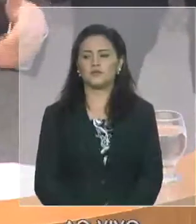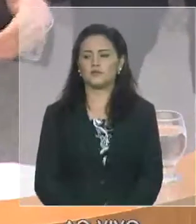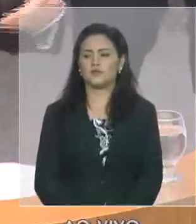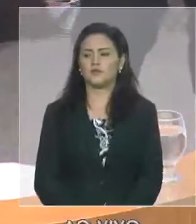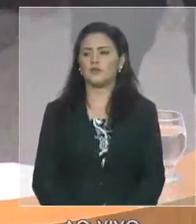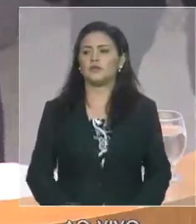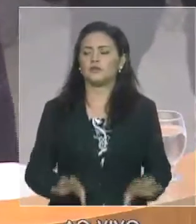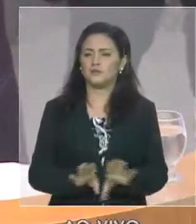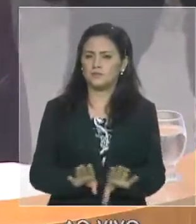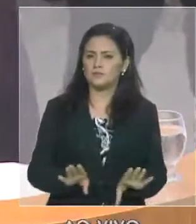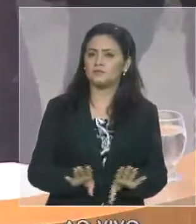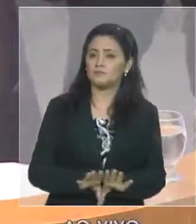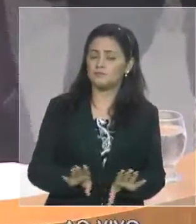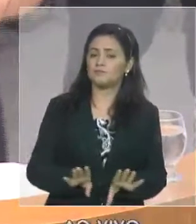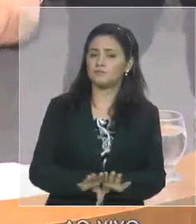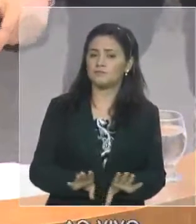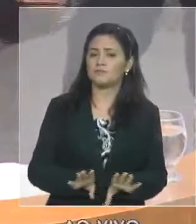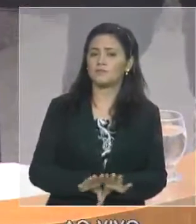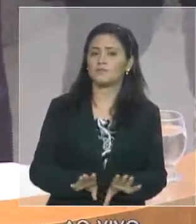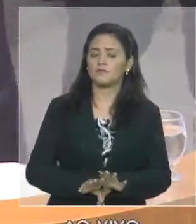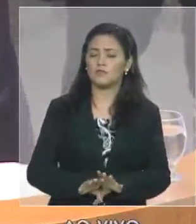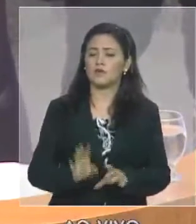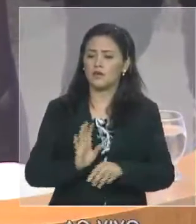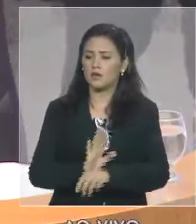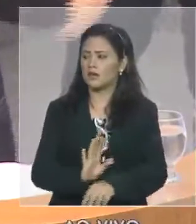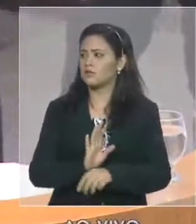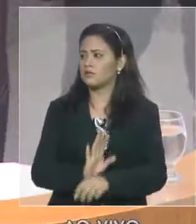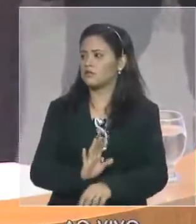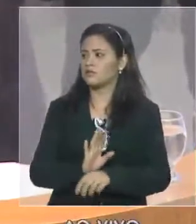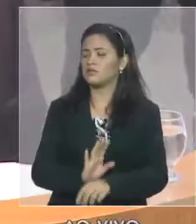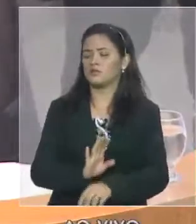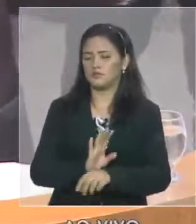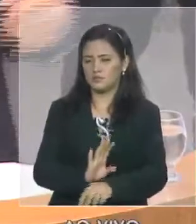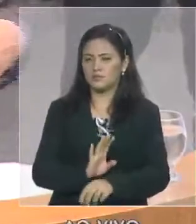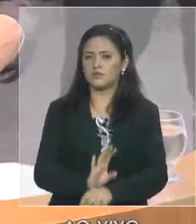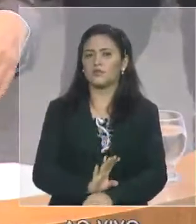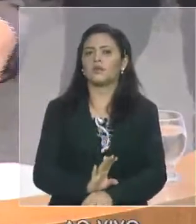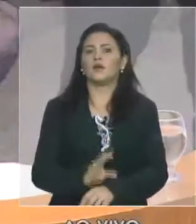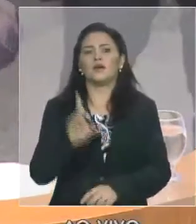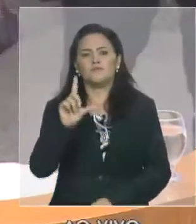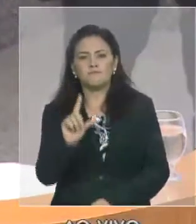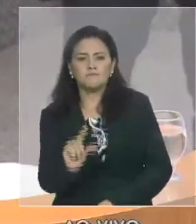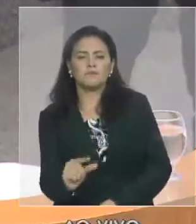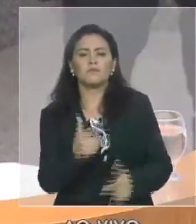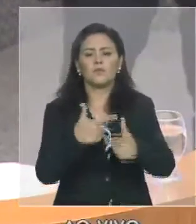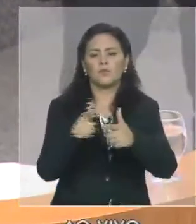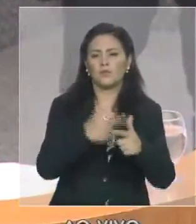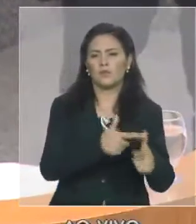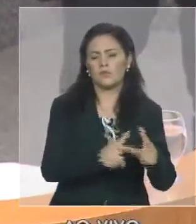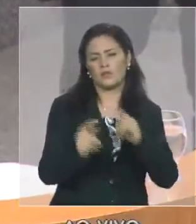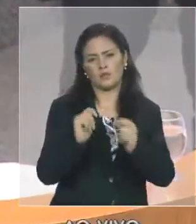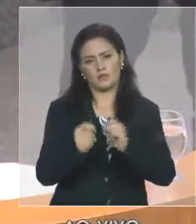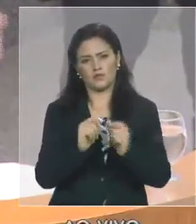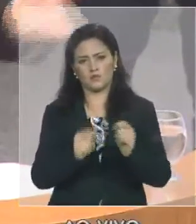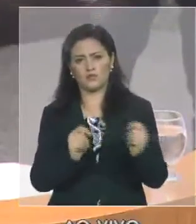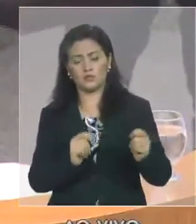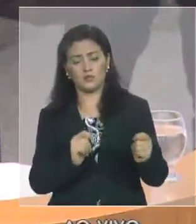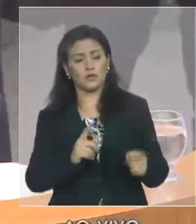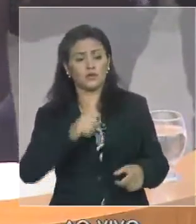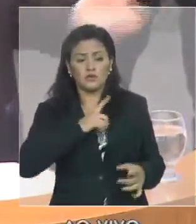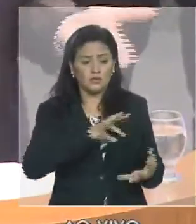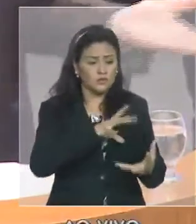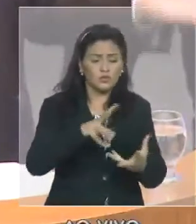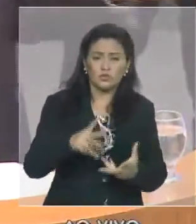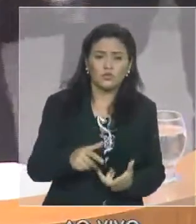enfrentamento da crise que se refere, que se reflete tão agudamente nas finanças públicas dos municípios. Todas as